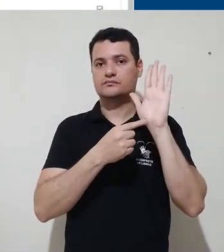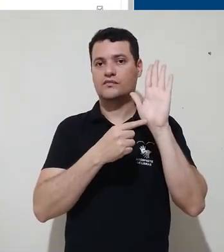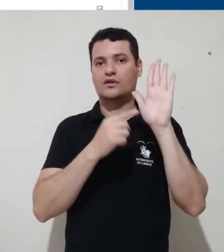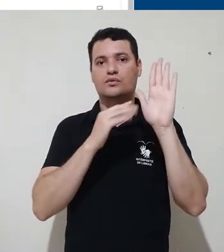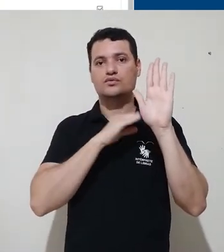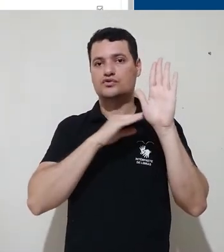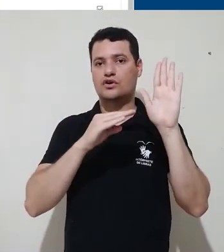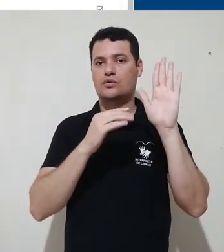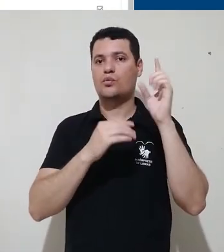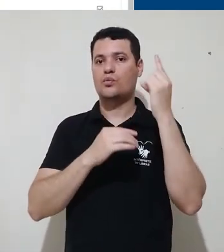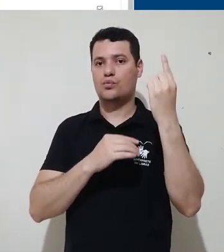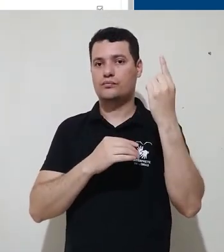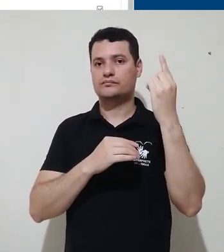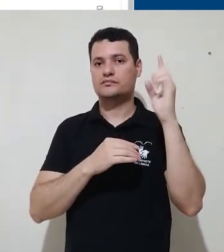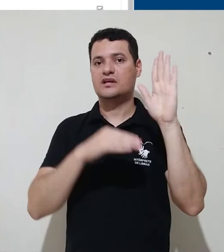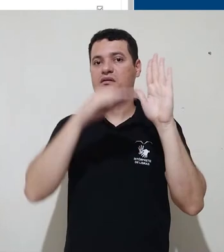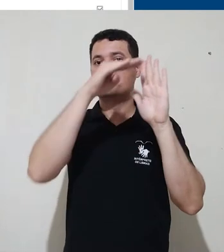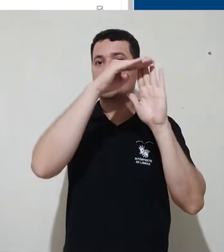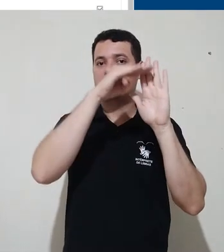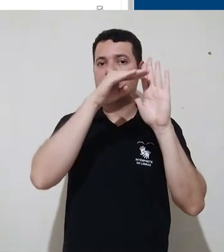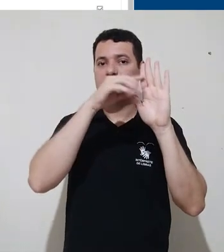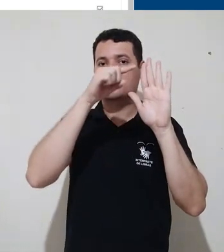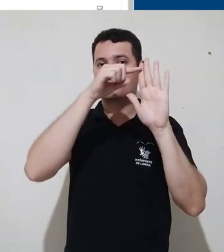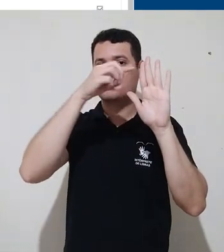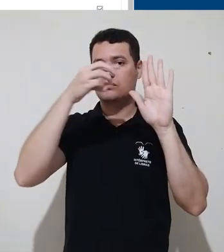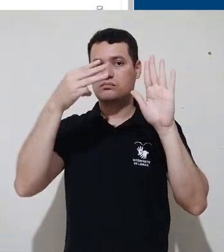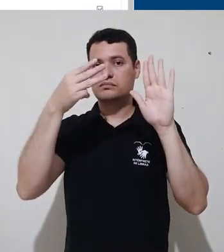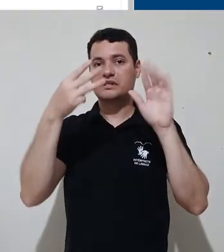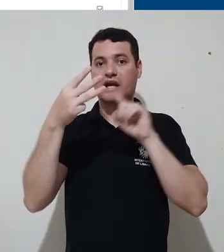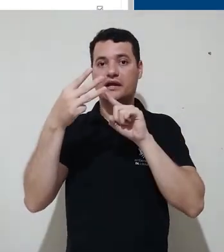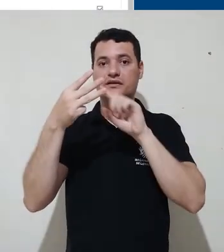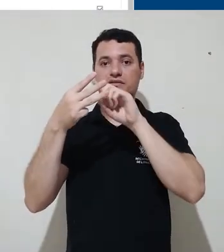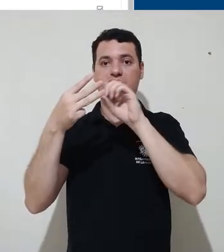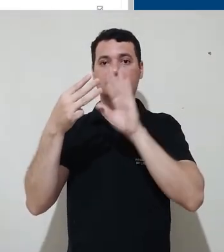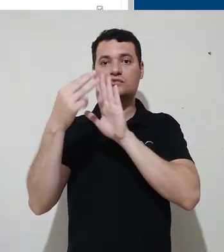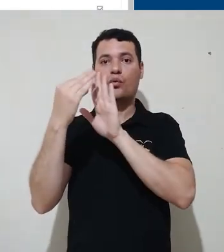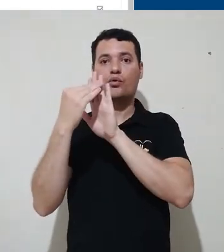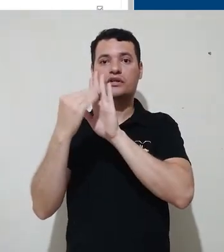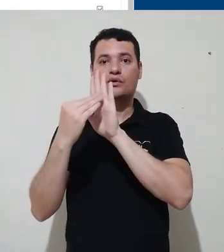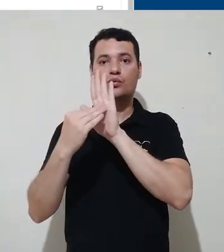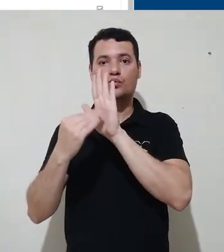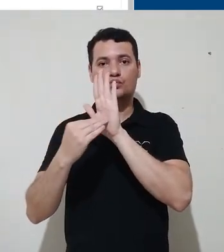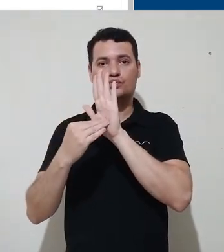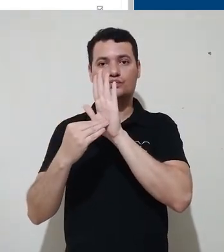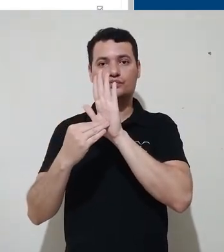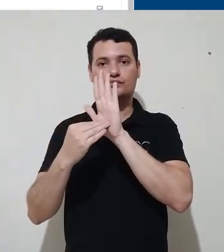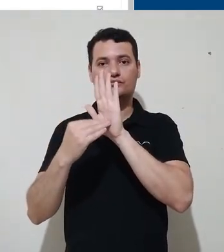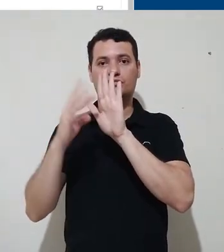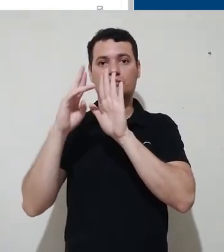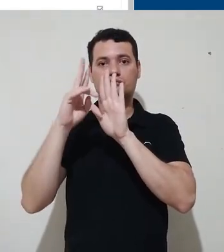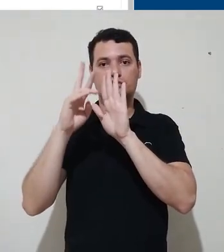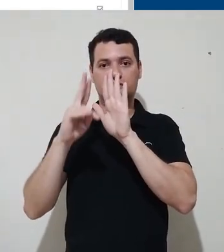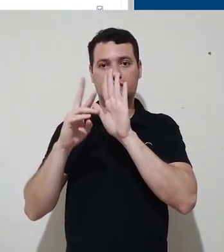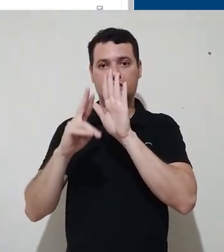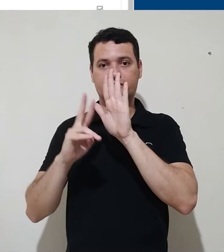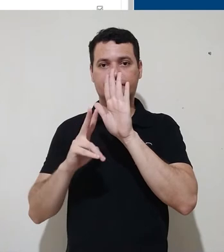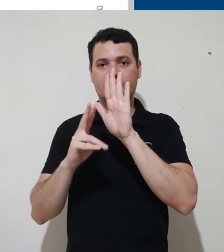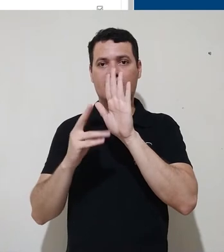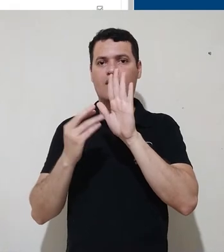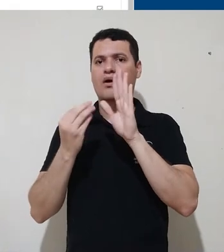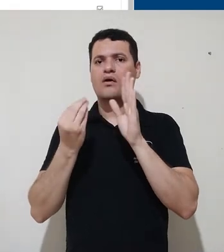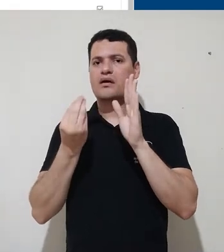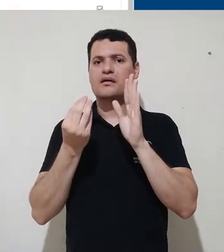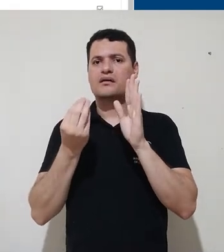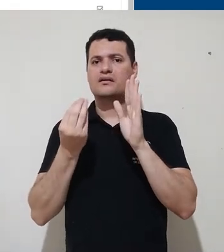que conteúdo é esse? Eu inseri três conteúdos diferentes para que seja dada uma noção